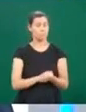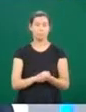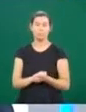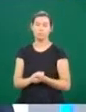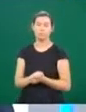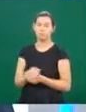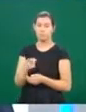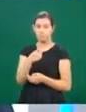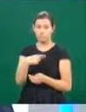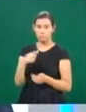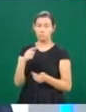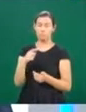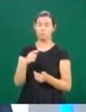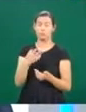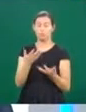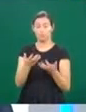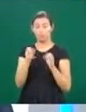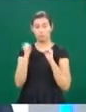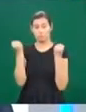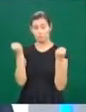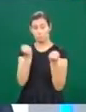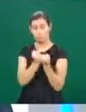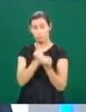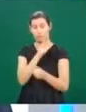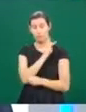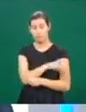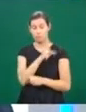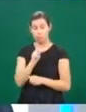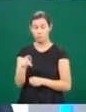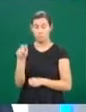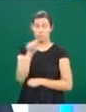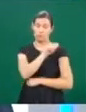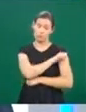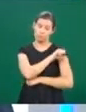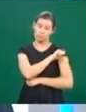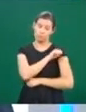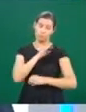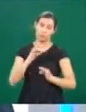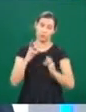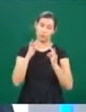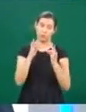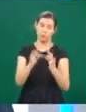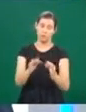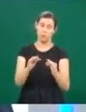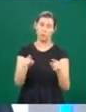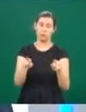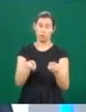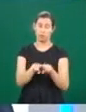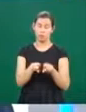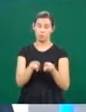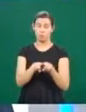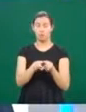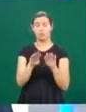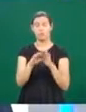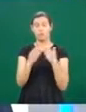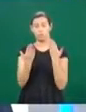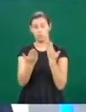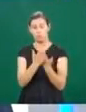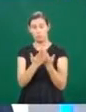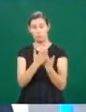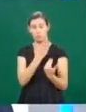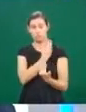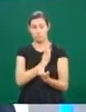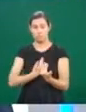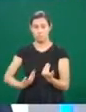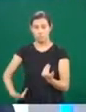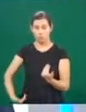professores, técnicos, estudantes das escolas estaduais, municipais, particulares, não só